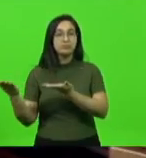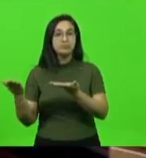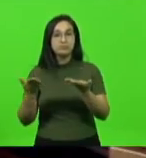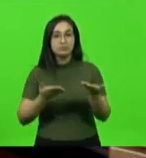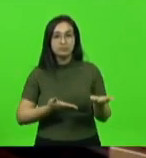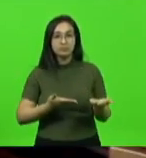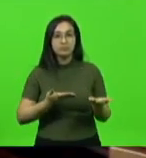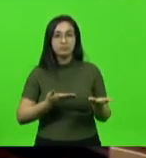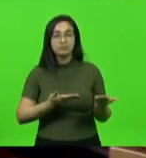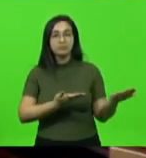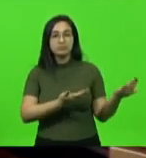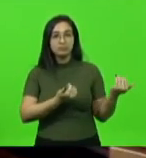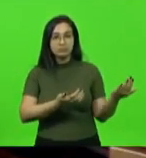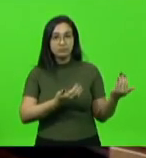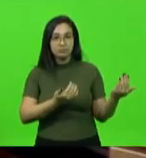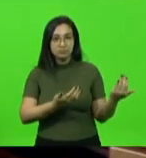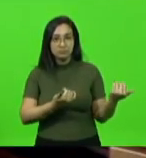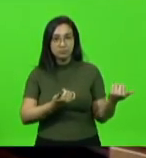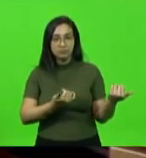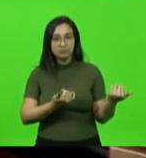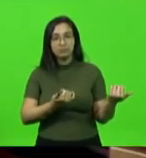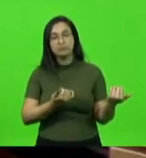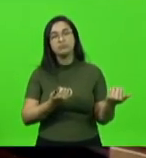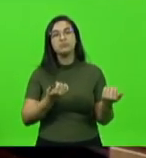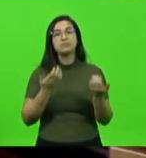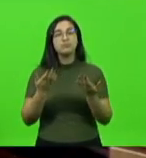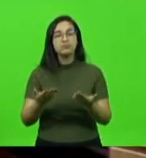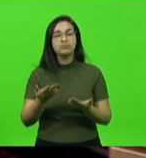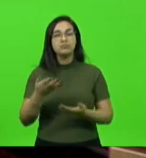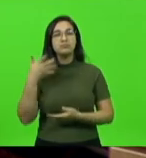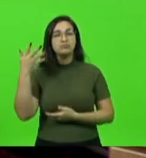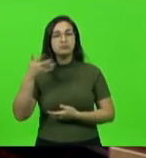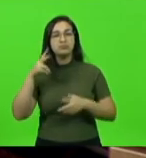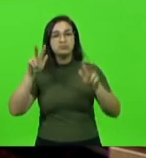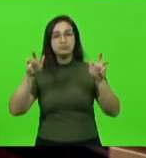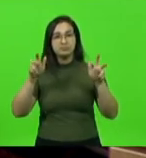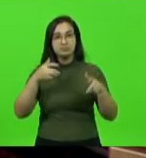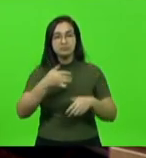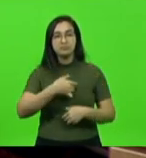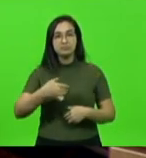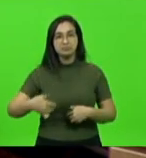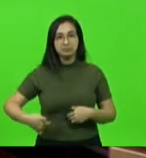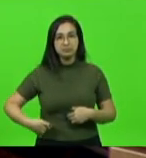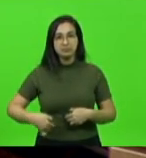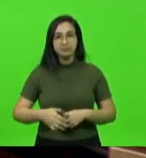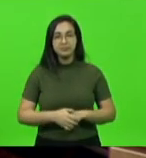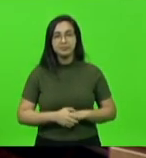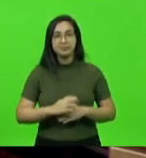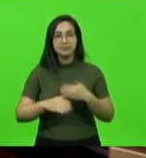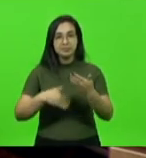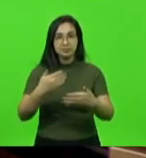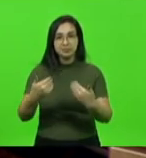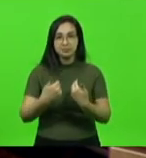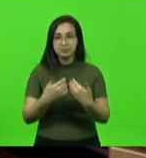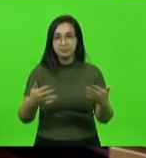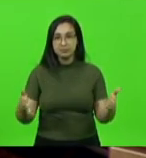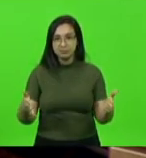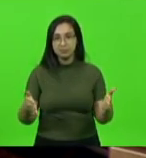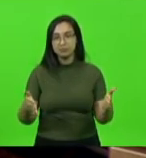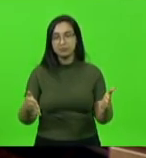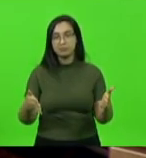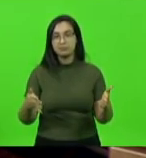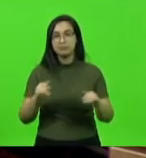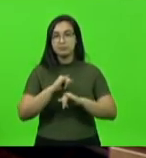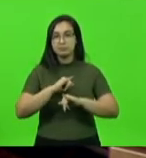palavra para falar acerca dos assuntos da educomunicação do Ministério. Na sequência, o senhor presidente reabriu a sessão e anunciou o próximo